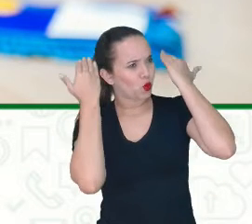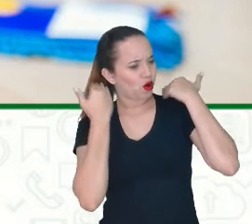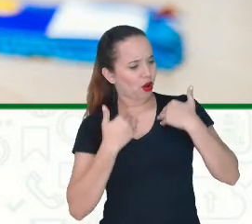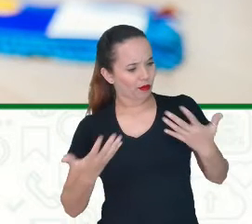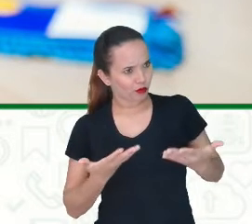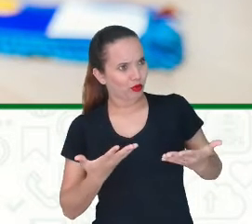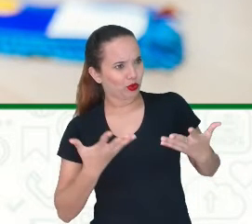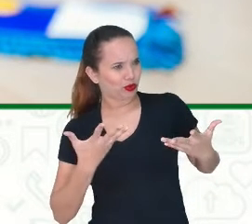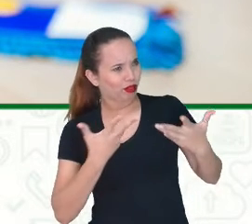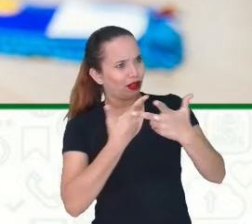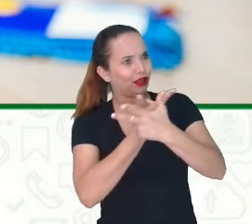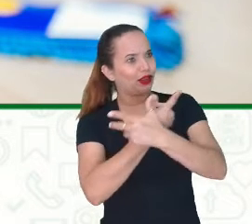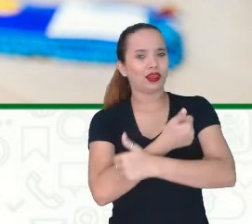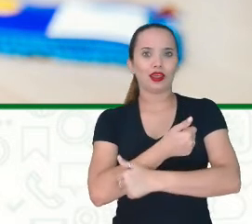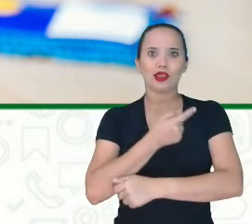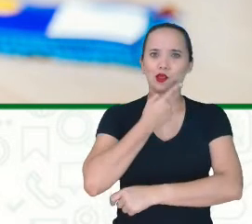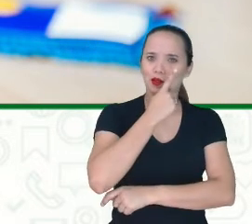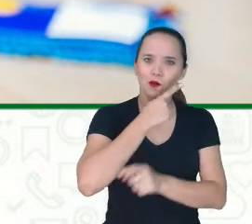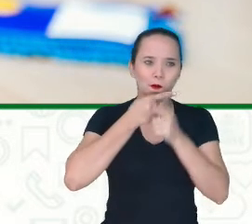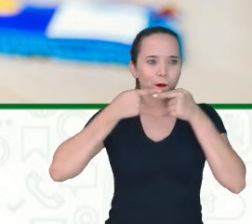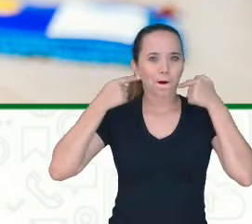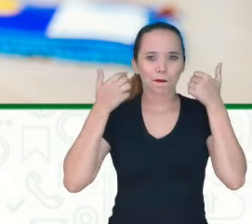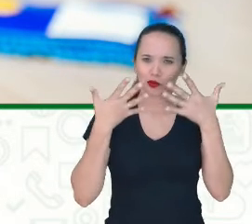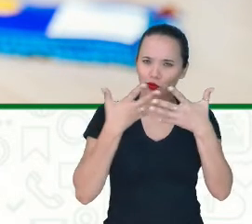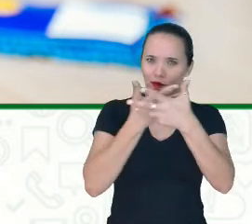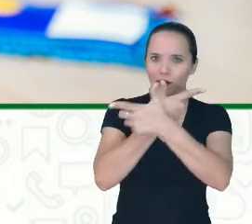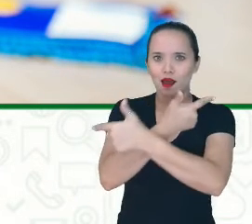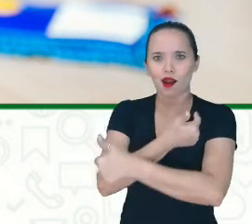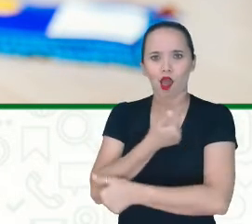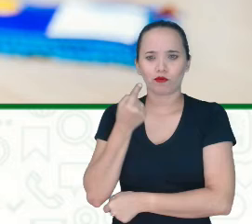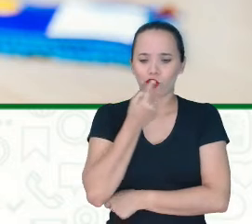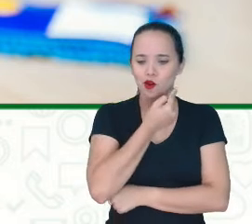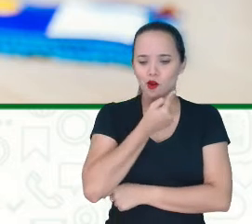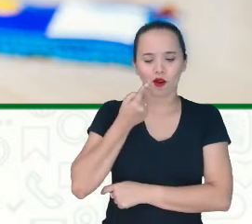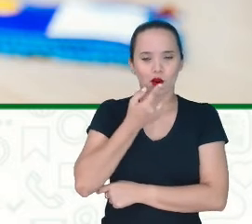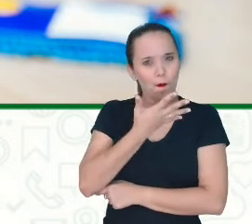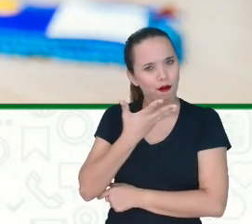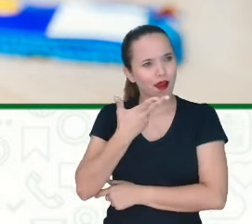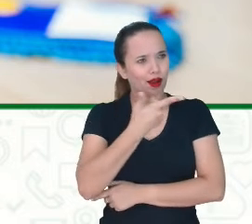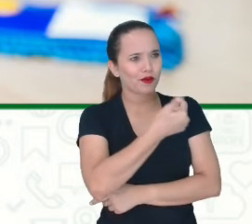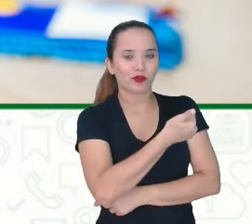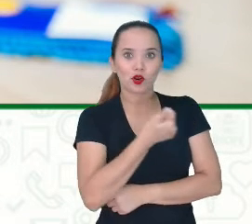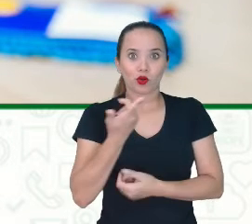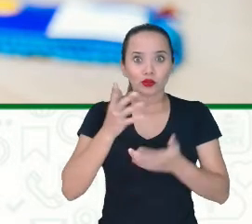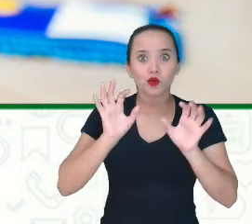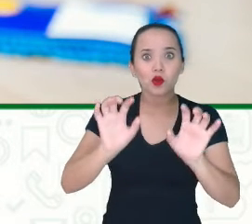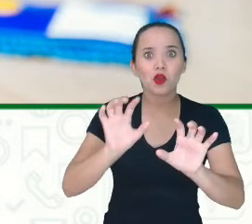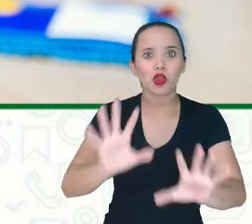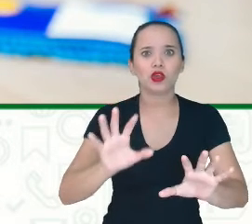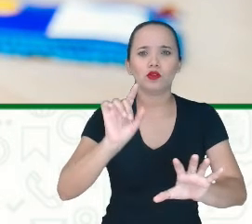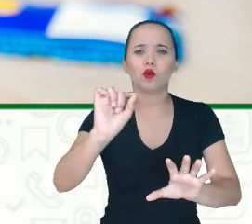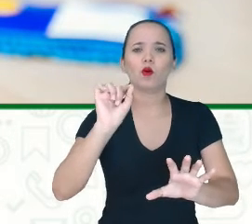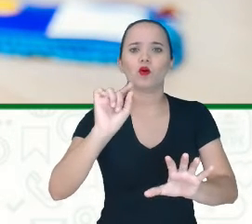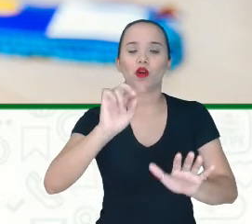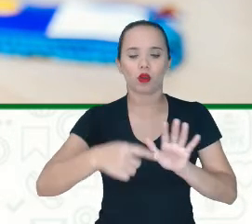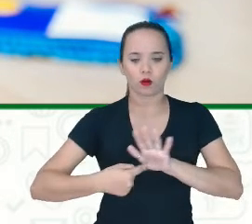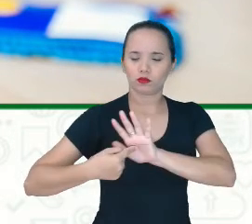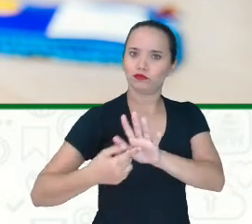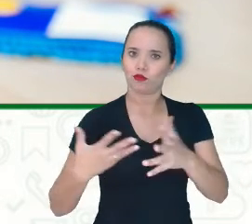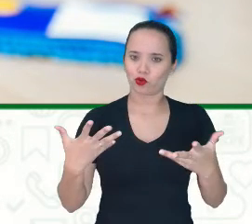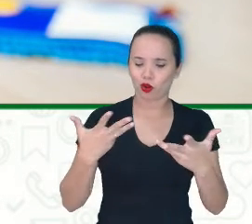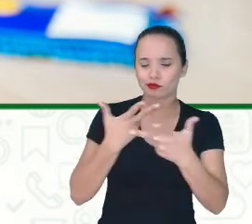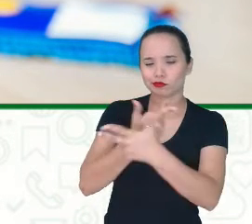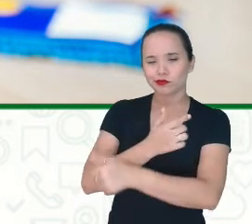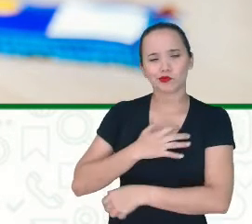lindo Eita que batom maravilhoso Você está aí Demonstrando um apreço Para aquela pessoa Ajudar nas tarefas de